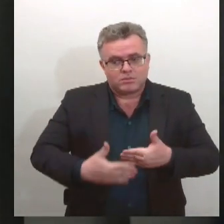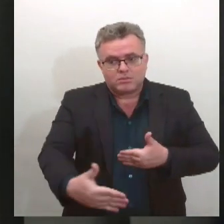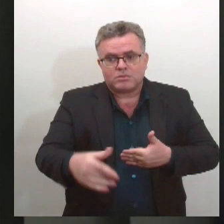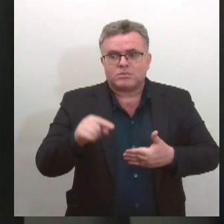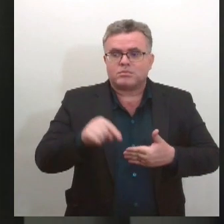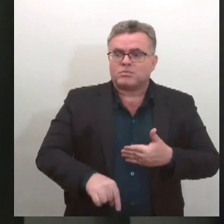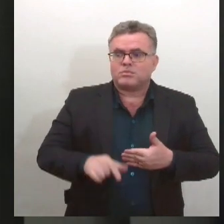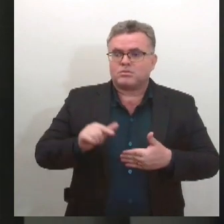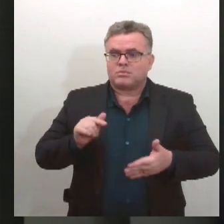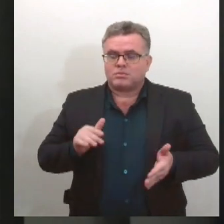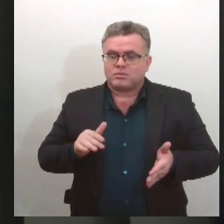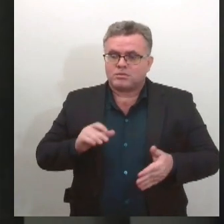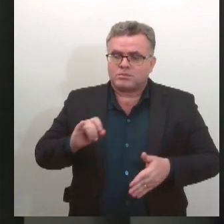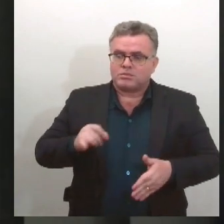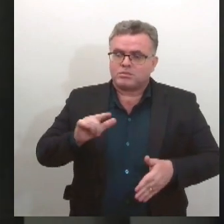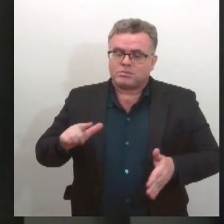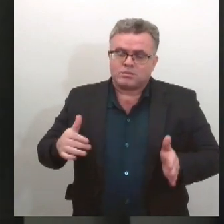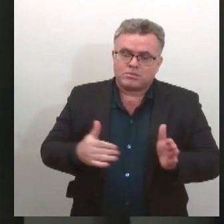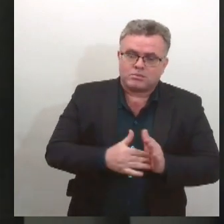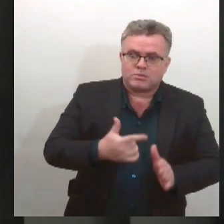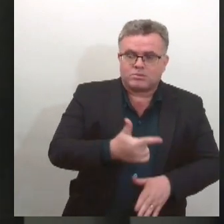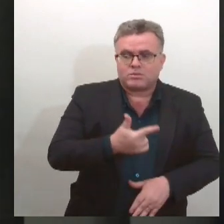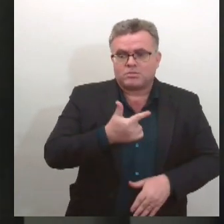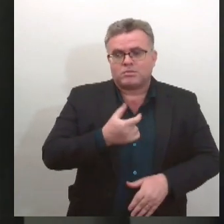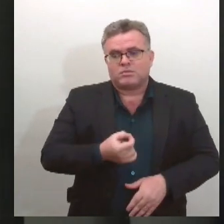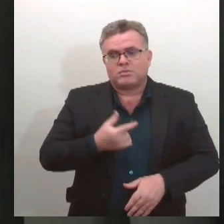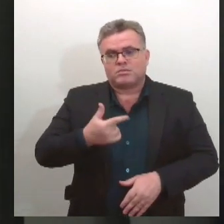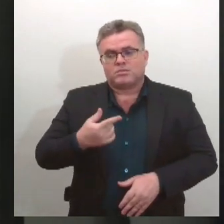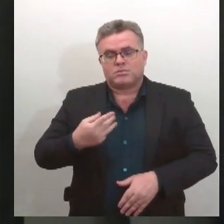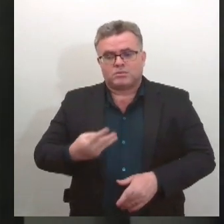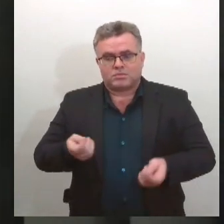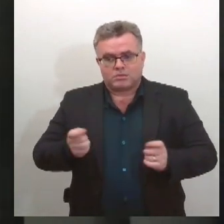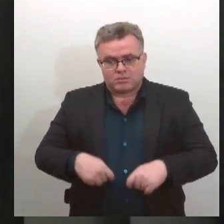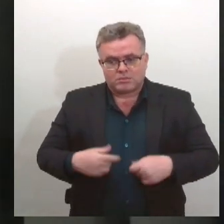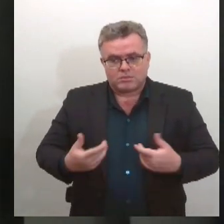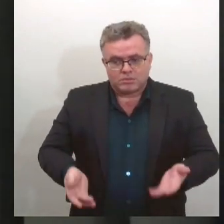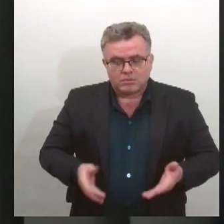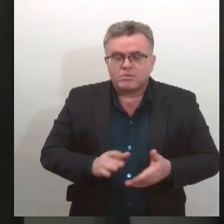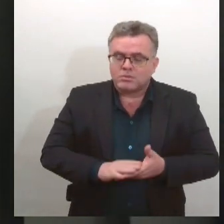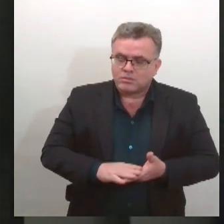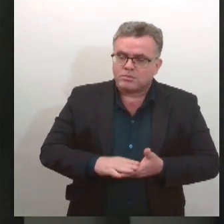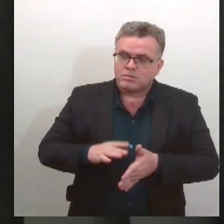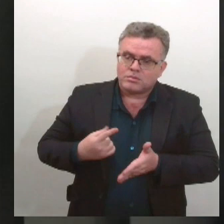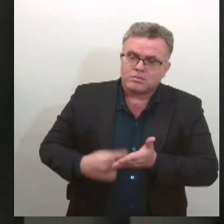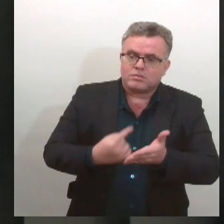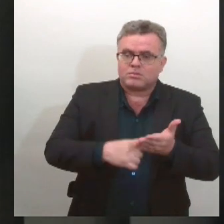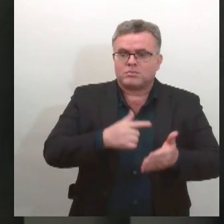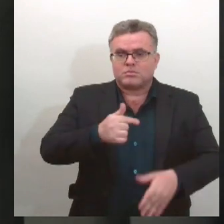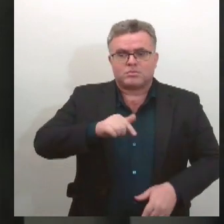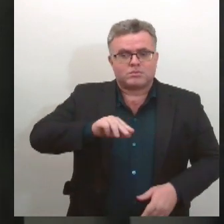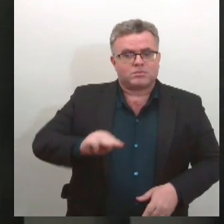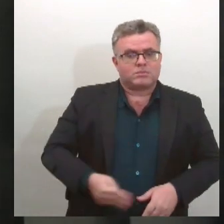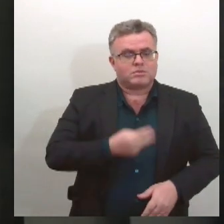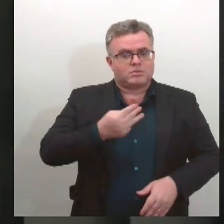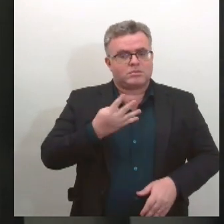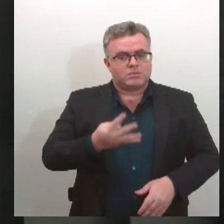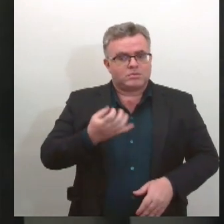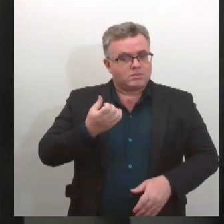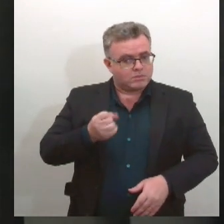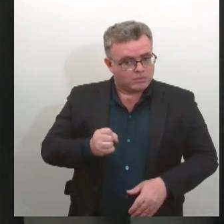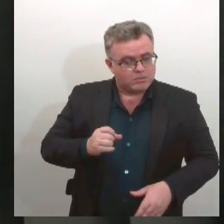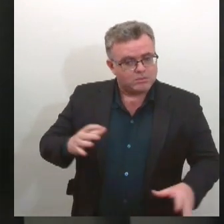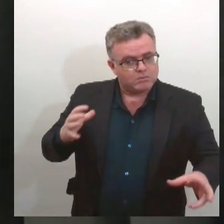2023 a 26 de janeiro de 2024, foram realizadas 7.048 cirurgias no total, sendo 2